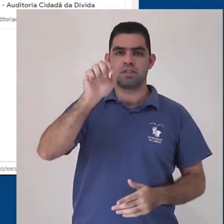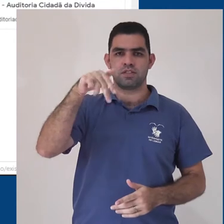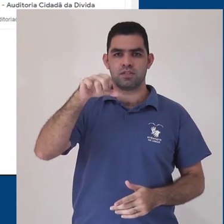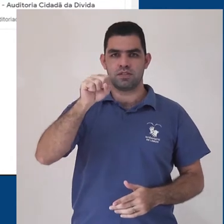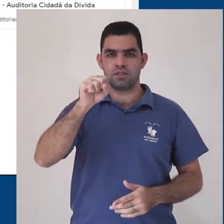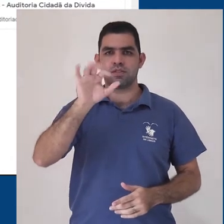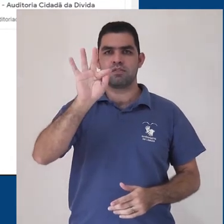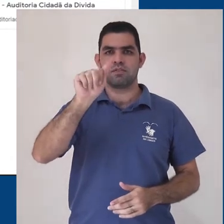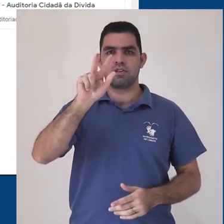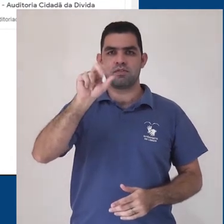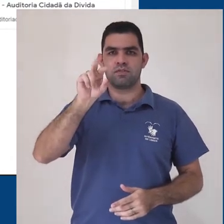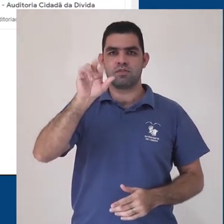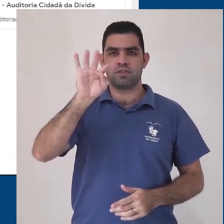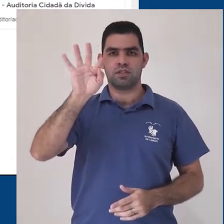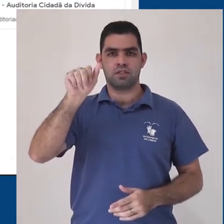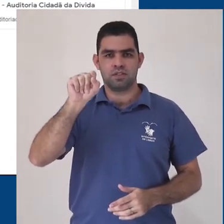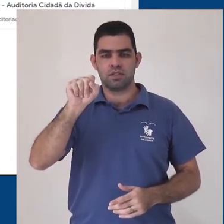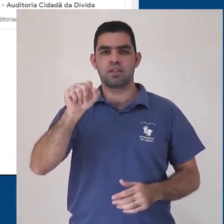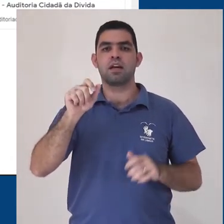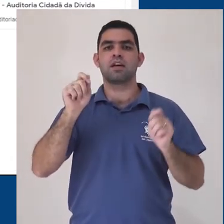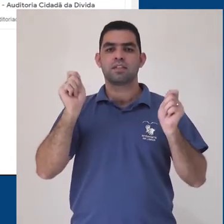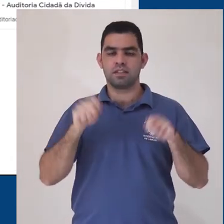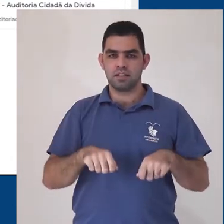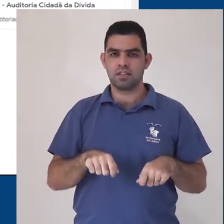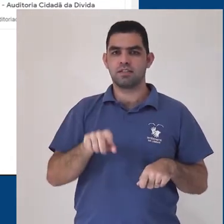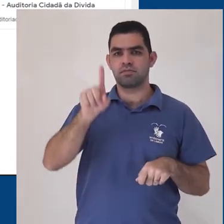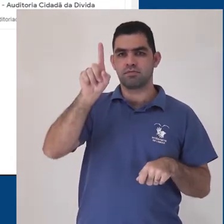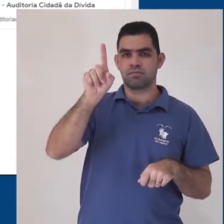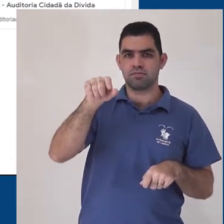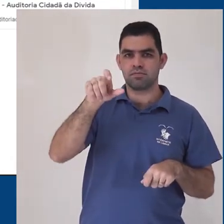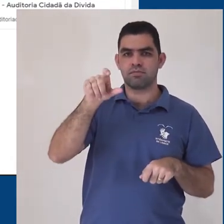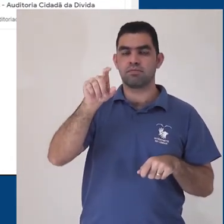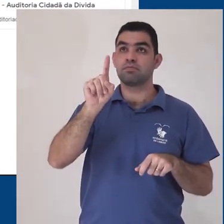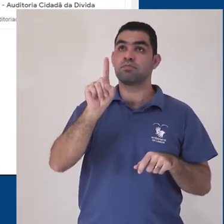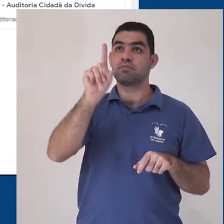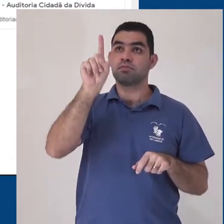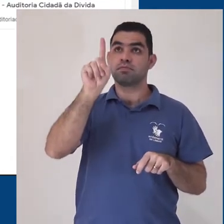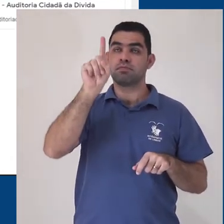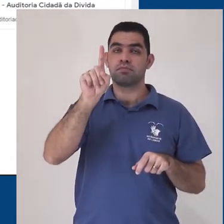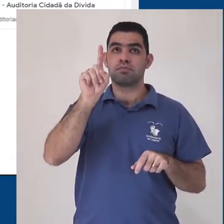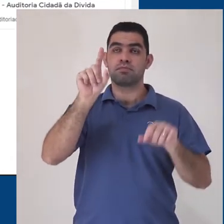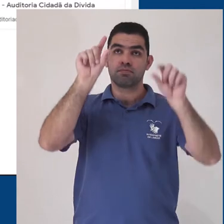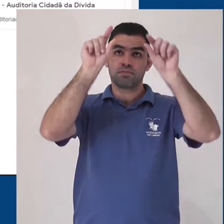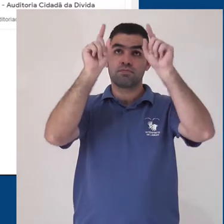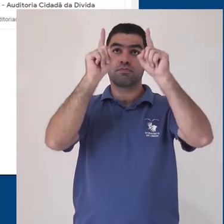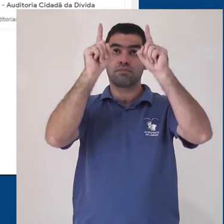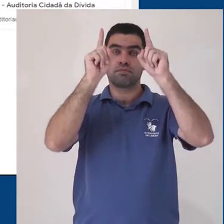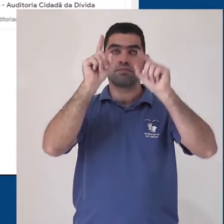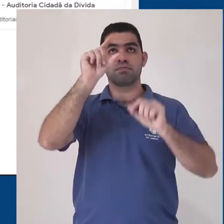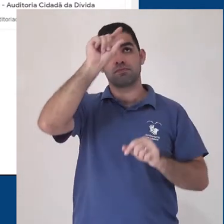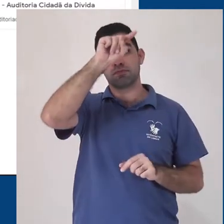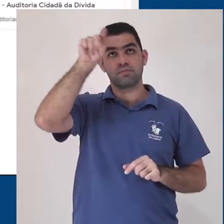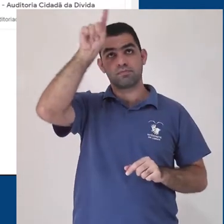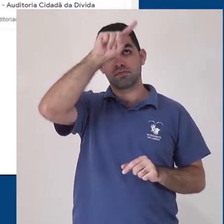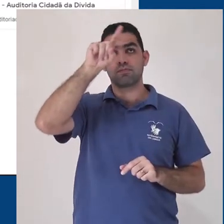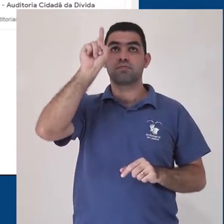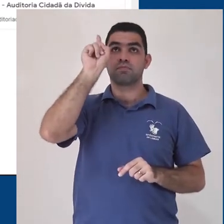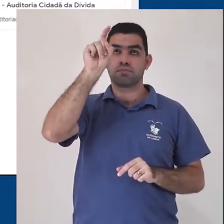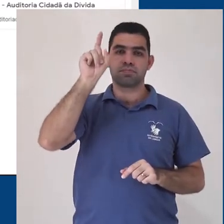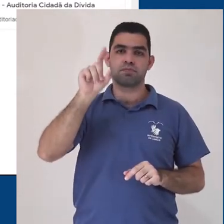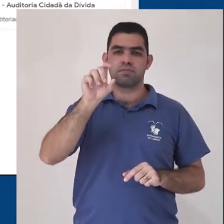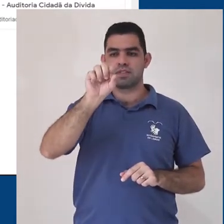Para organizá-las nas pastas certas, clicamos no botão selecionar que fica acima da primeira foto, na parte mais central da tela.